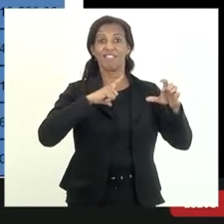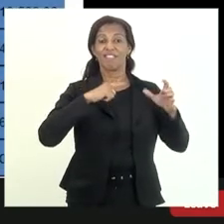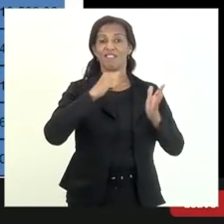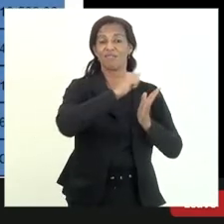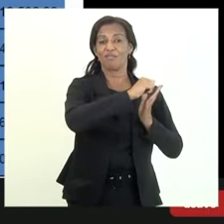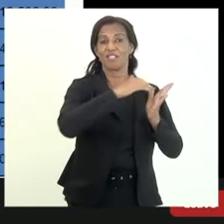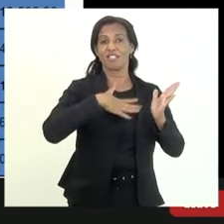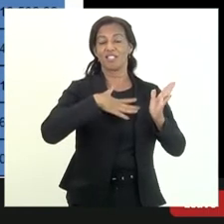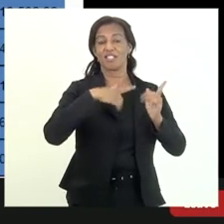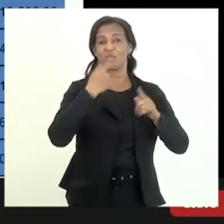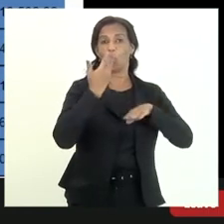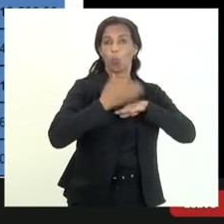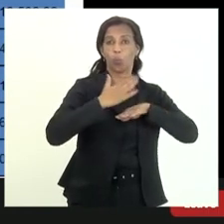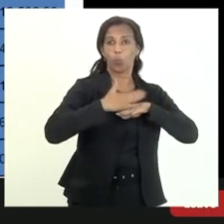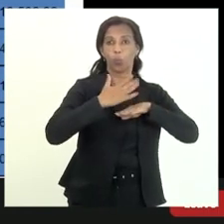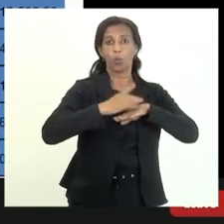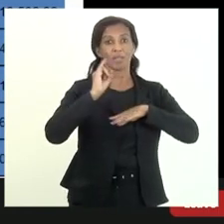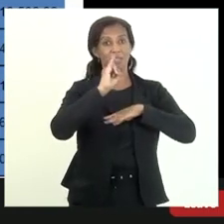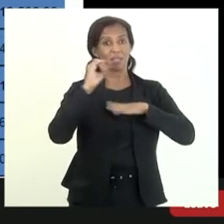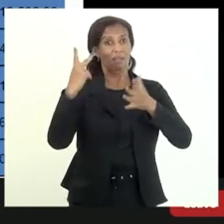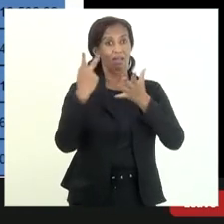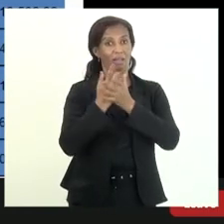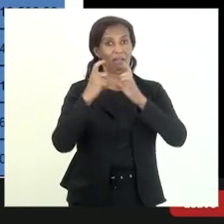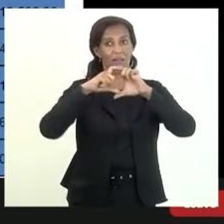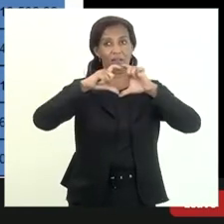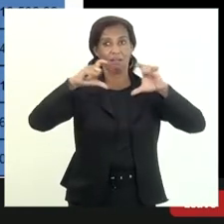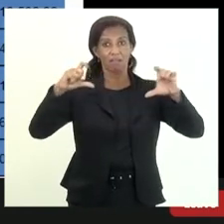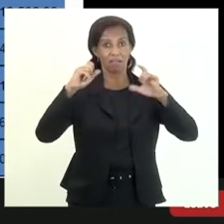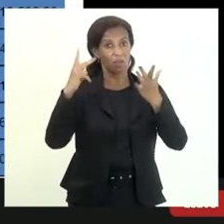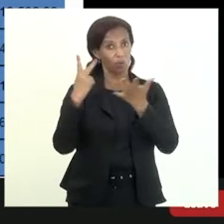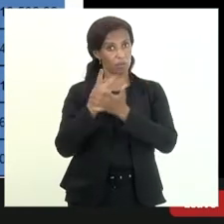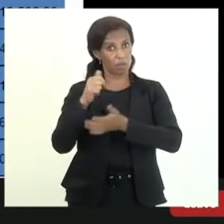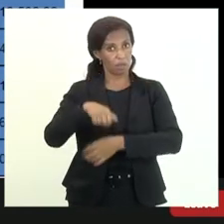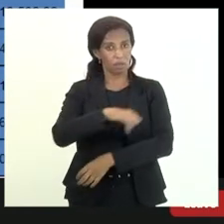caso fosse aplicado aqui no Rio de Janeiro